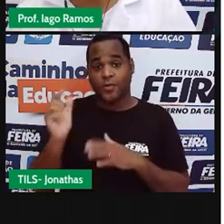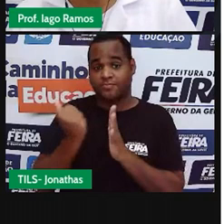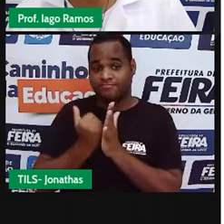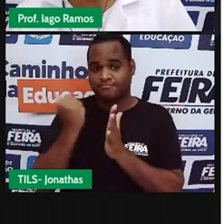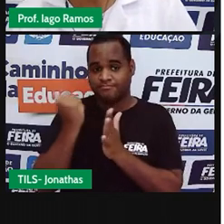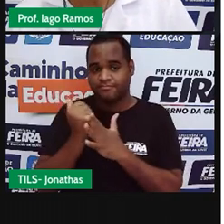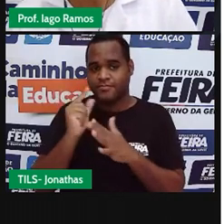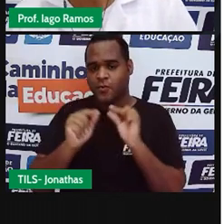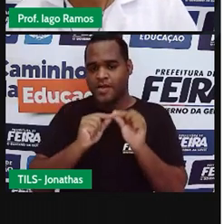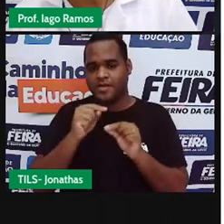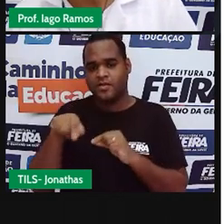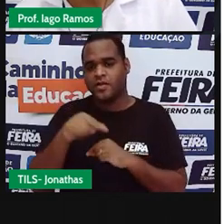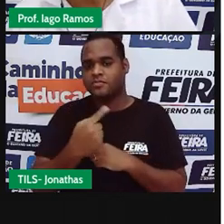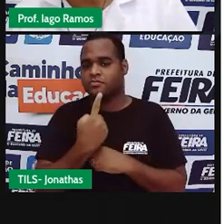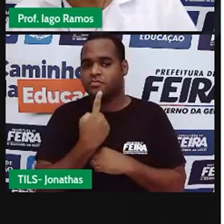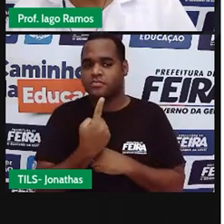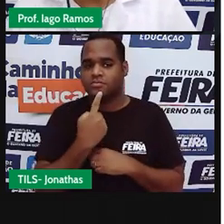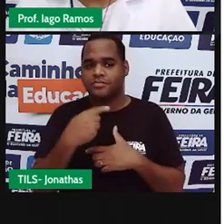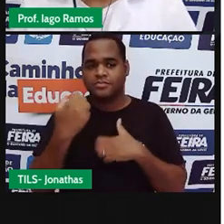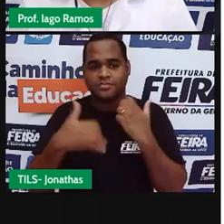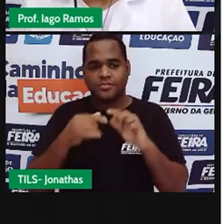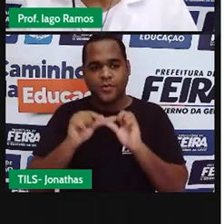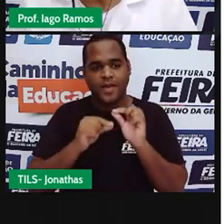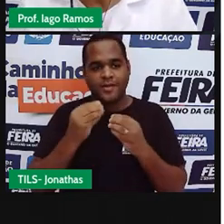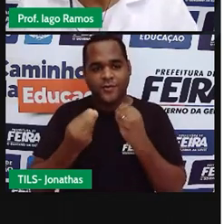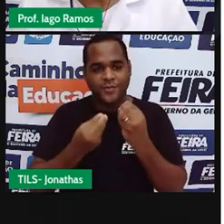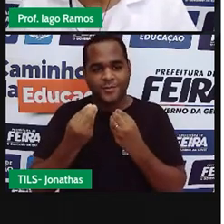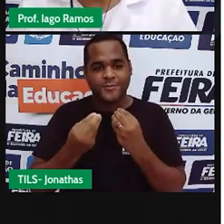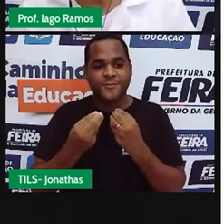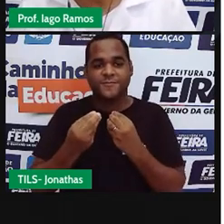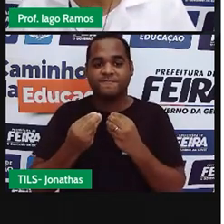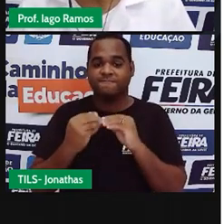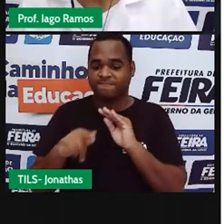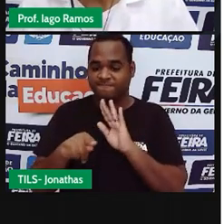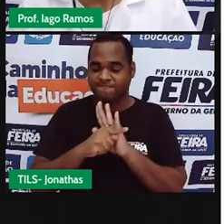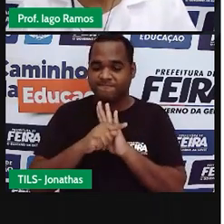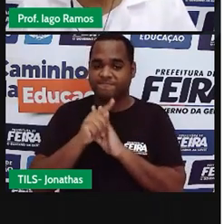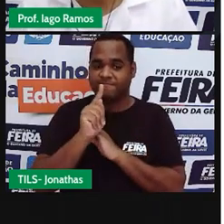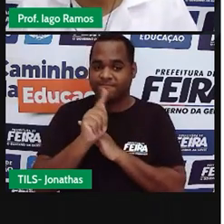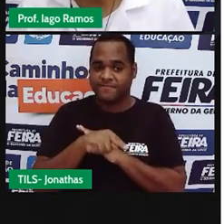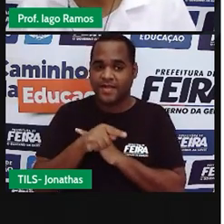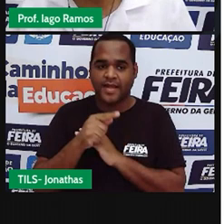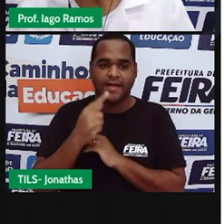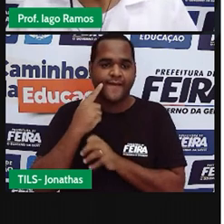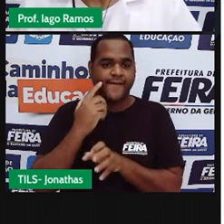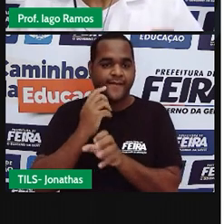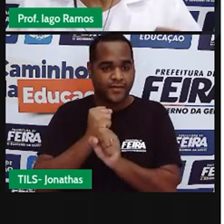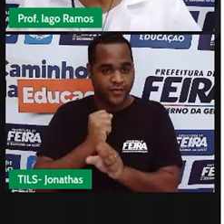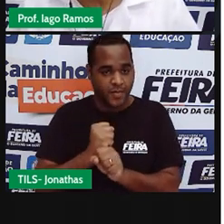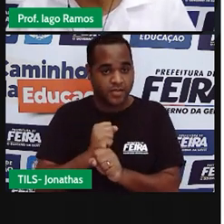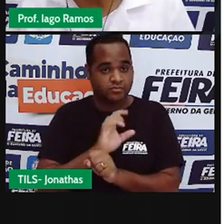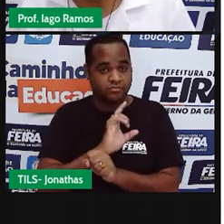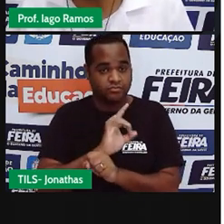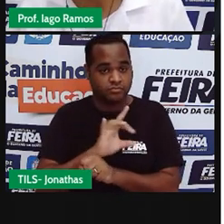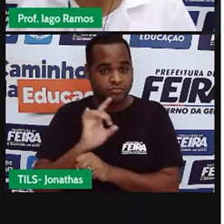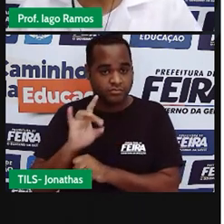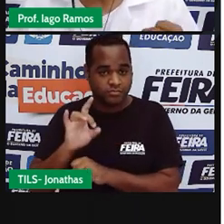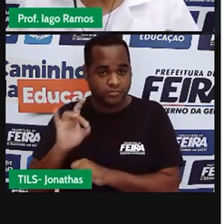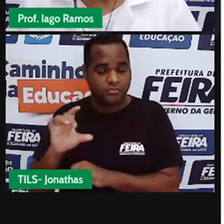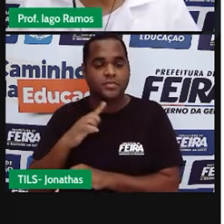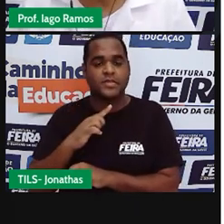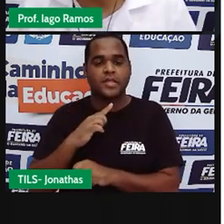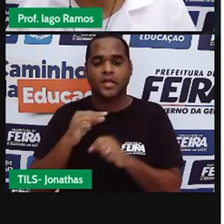vai falar daquela parte que tem ali, ó, a soma das medidas dos ângulos